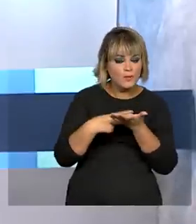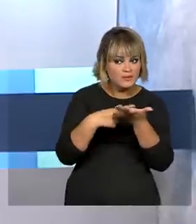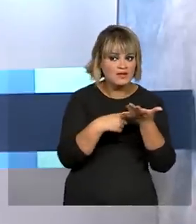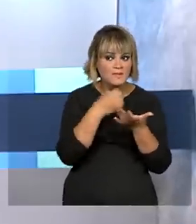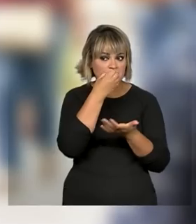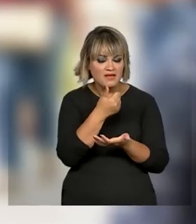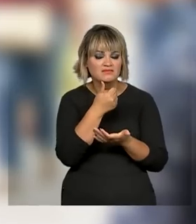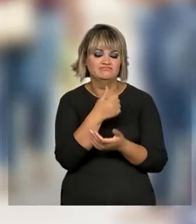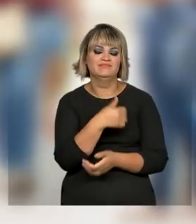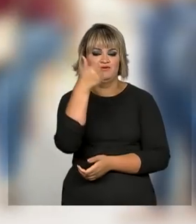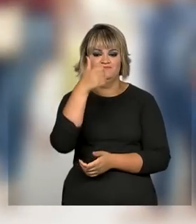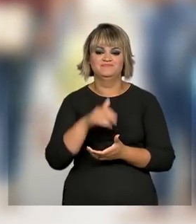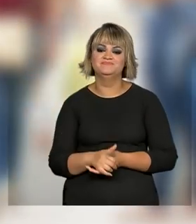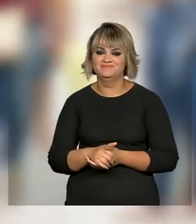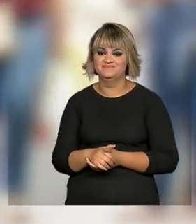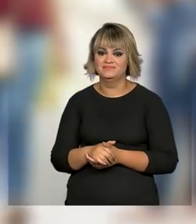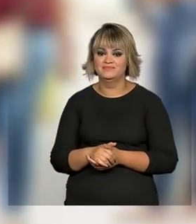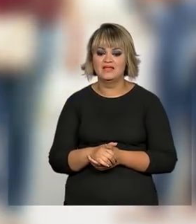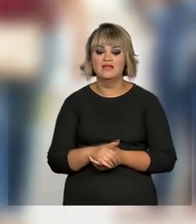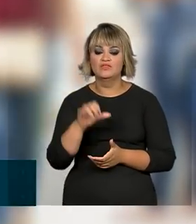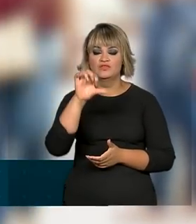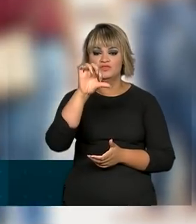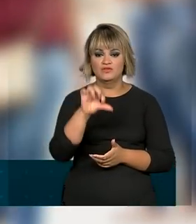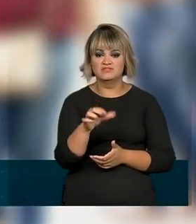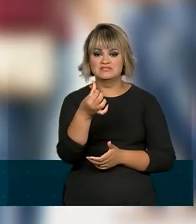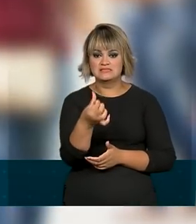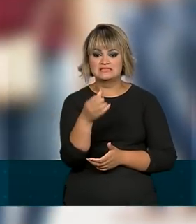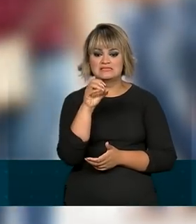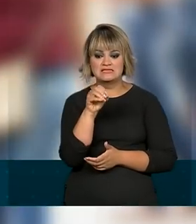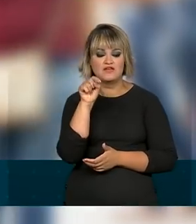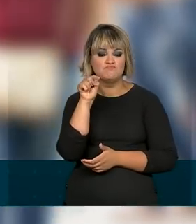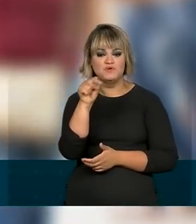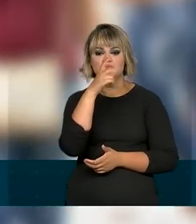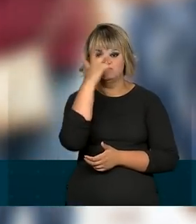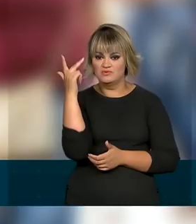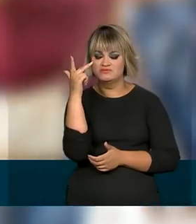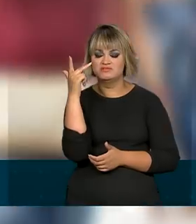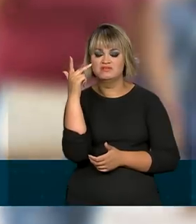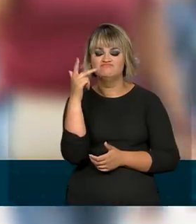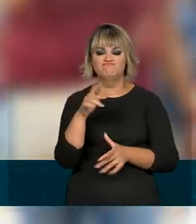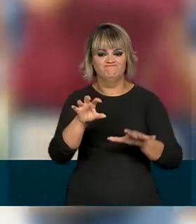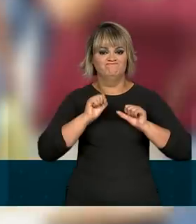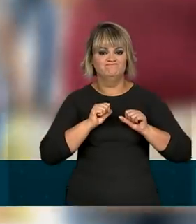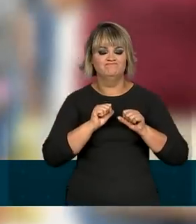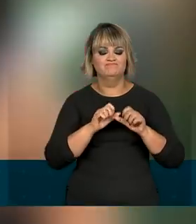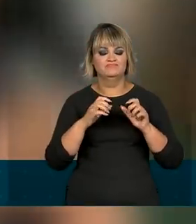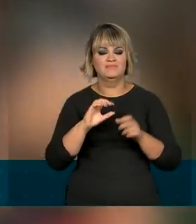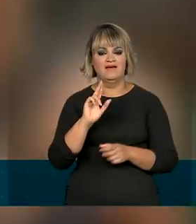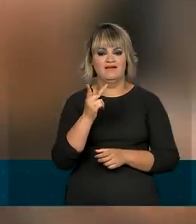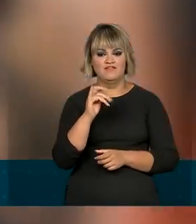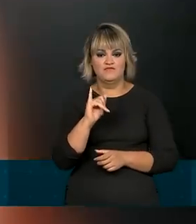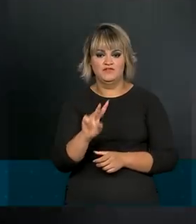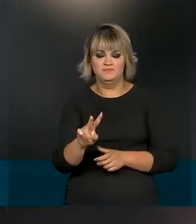Melhor. Pelo menos 960 mil pessoas vivem com HIV no Brasil.